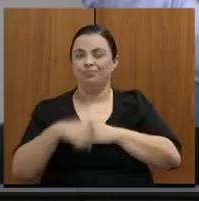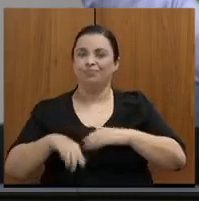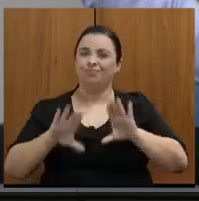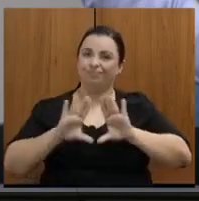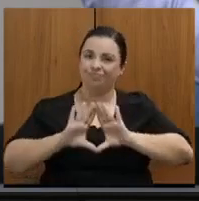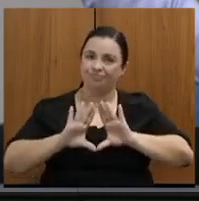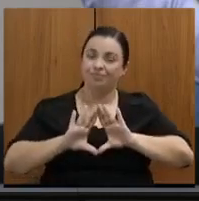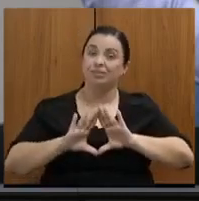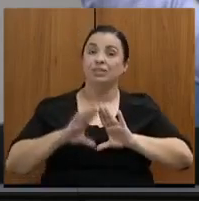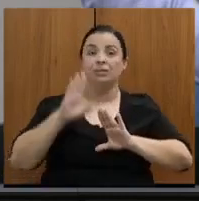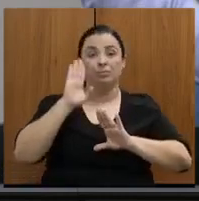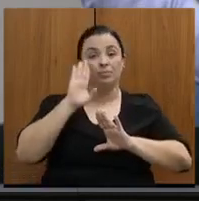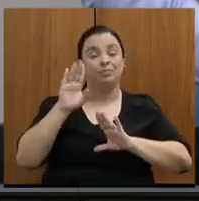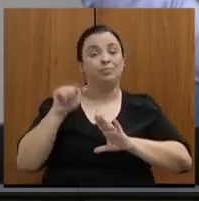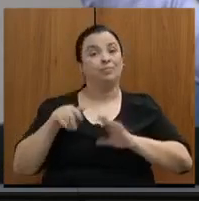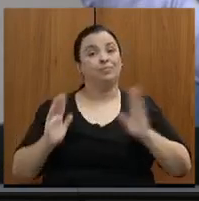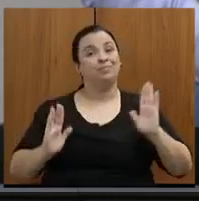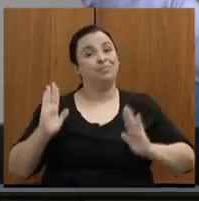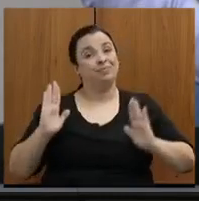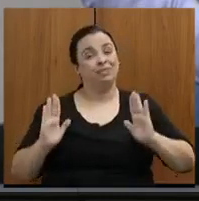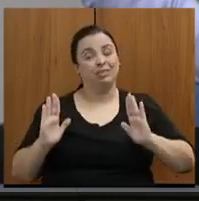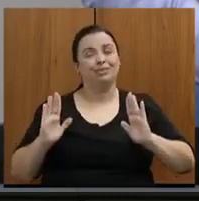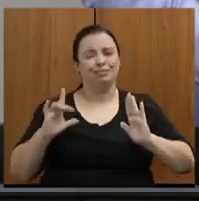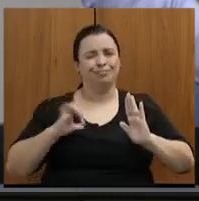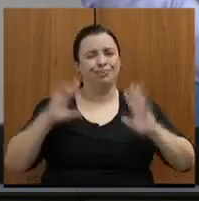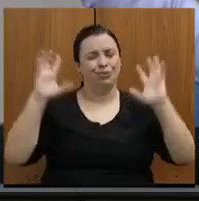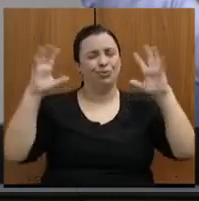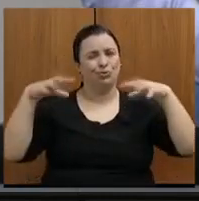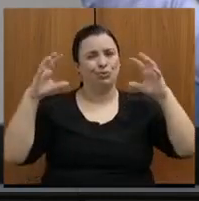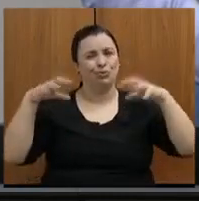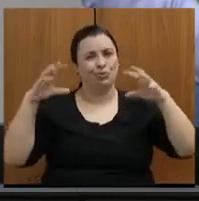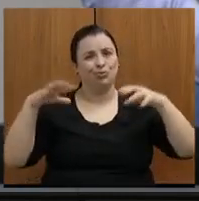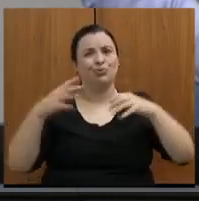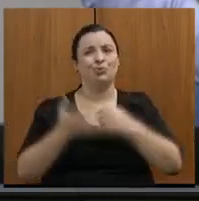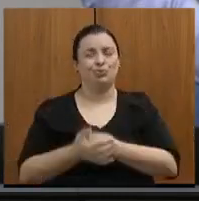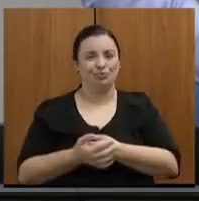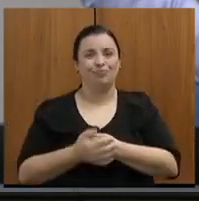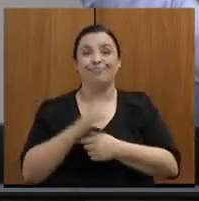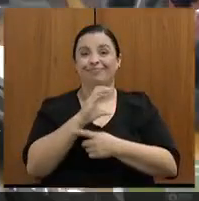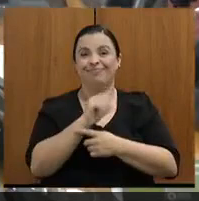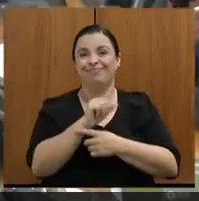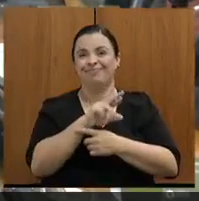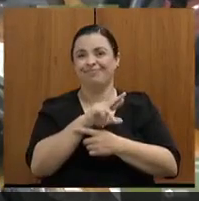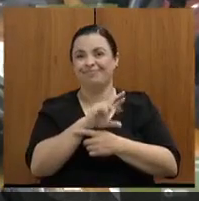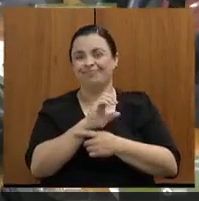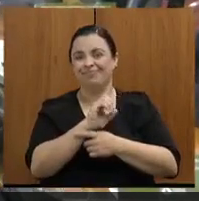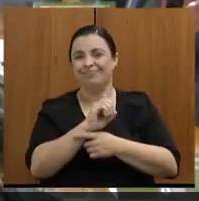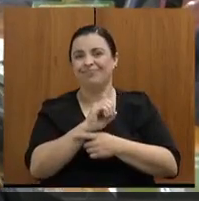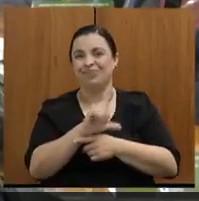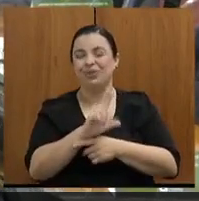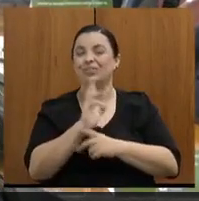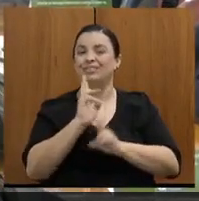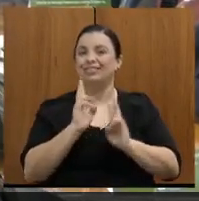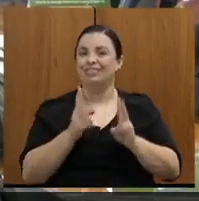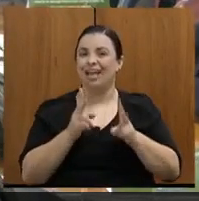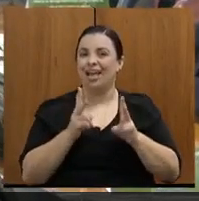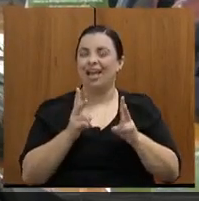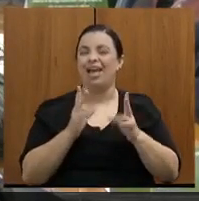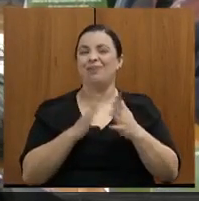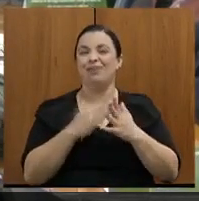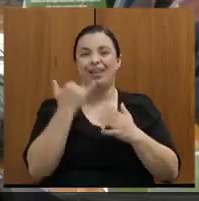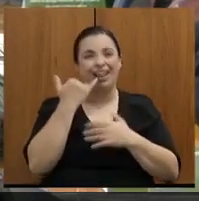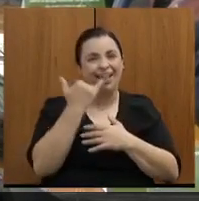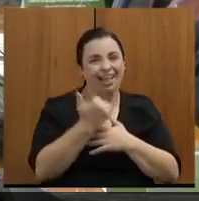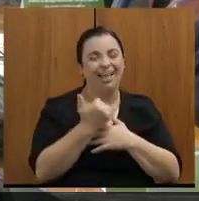especialmente nesse período agora das chuvas. A Carol, tempo todo, a gente está aborrecendo